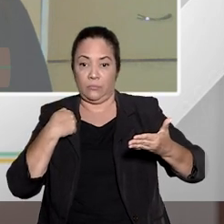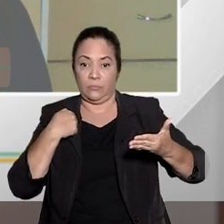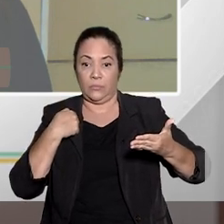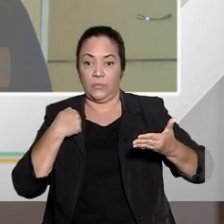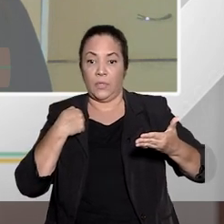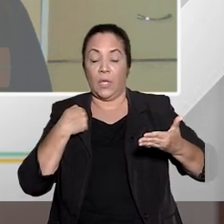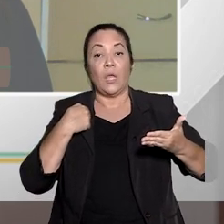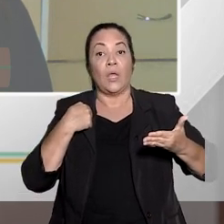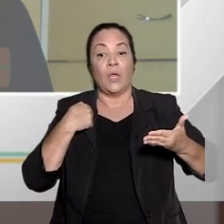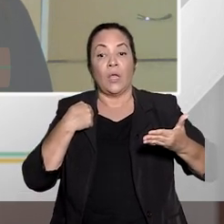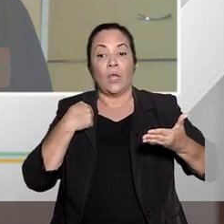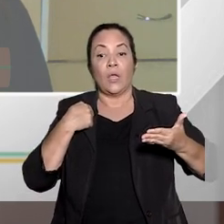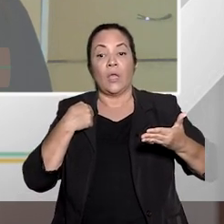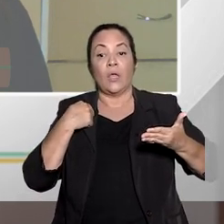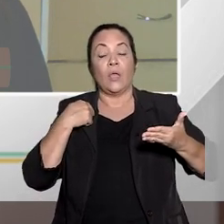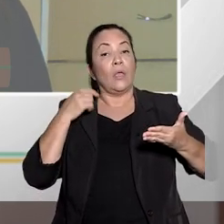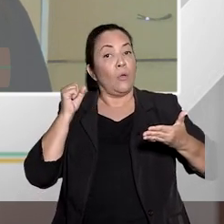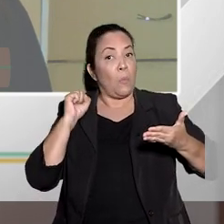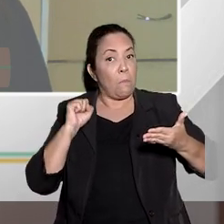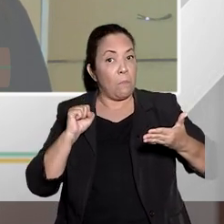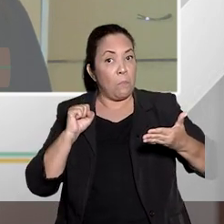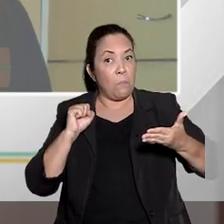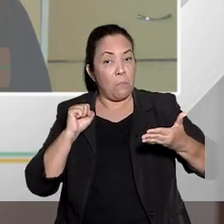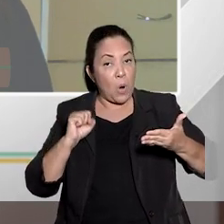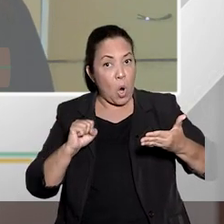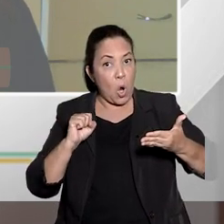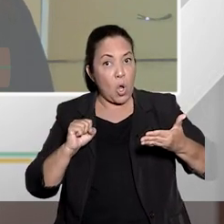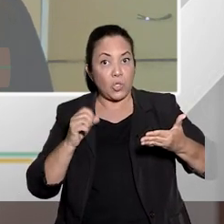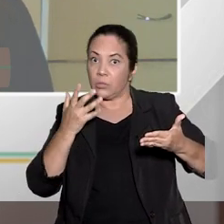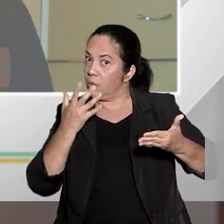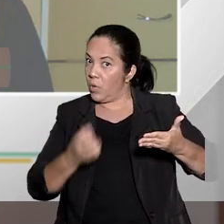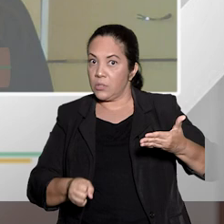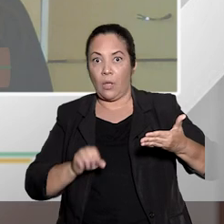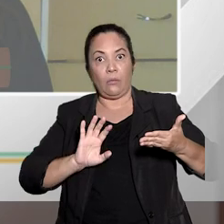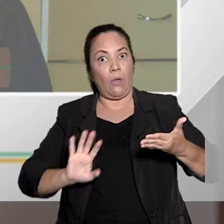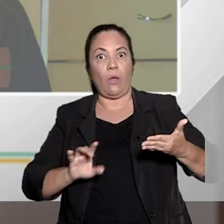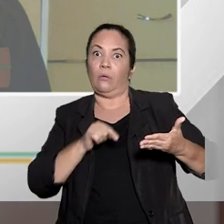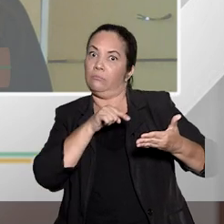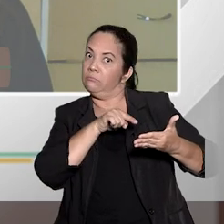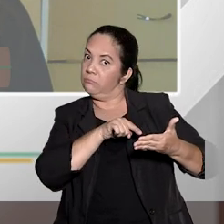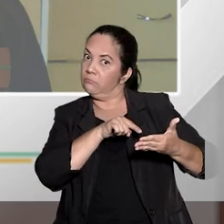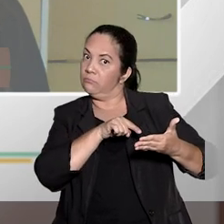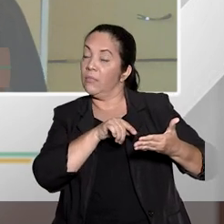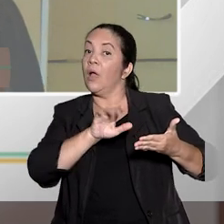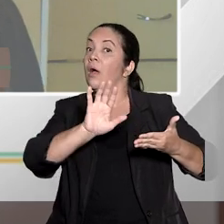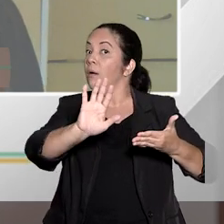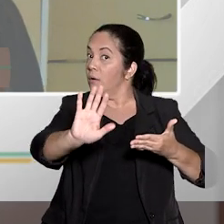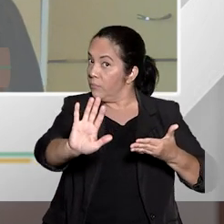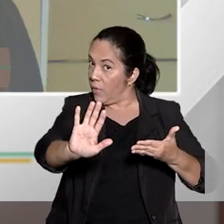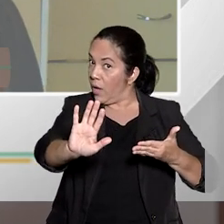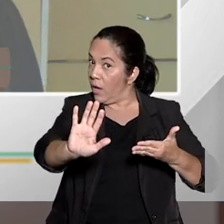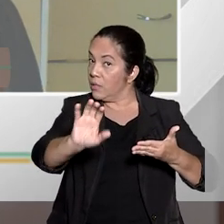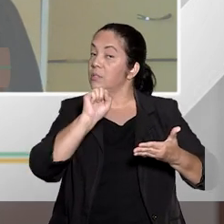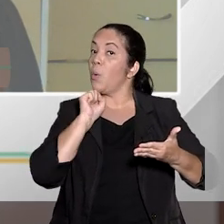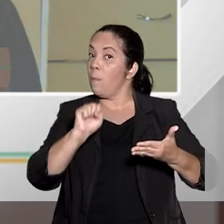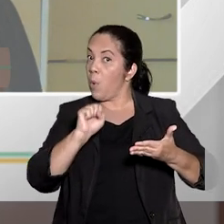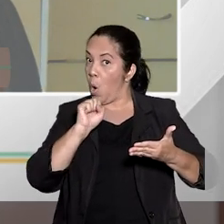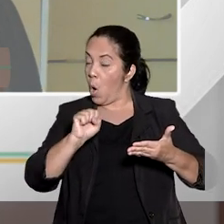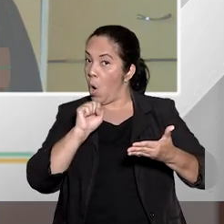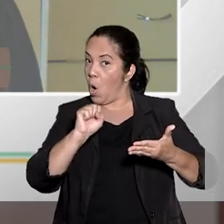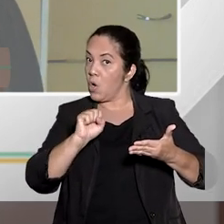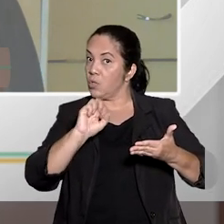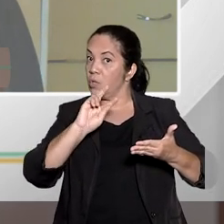domina nos tribunais, que é o não conhecimento desse habeas corpus. Mas, eu posso dar o habeas corpus de ofício.